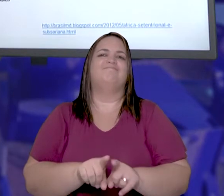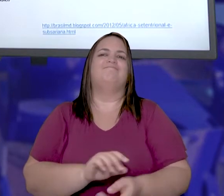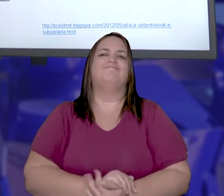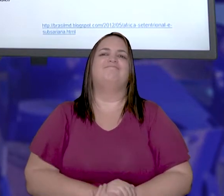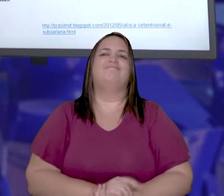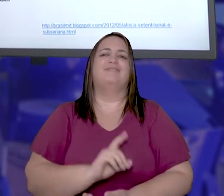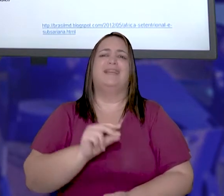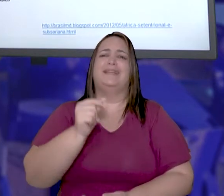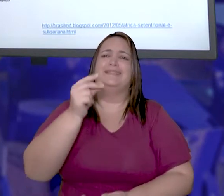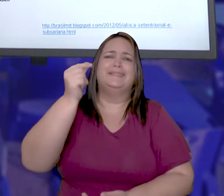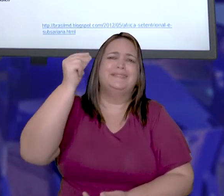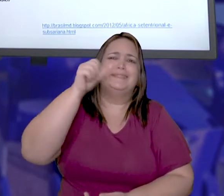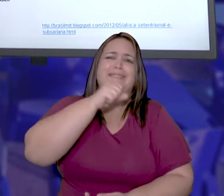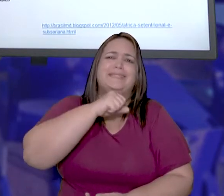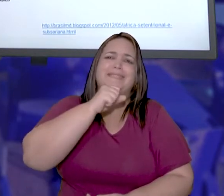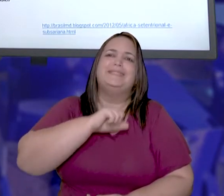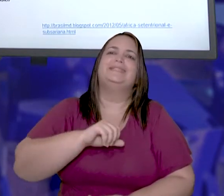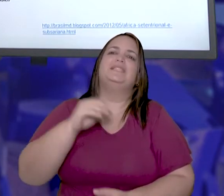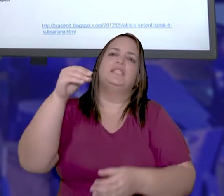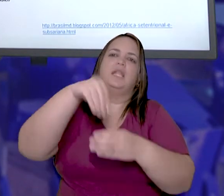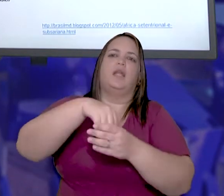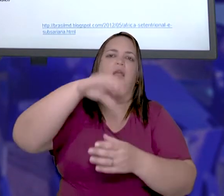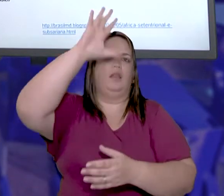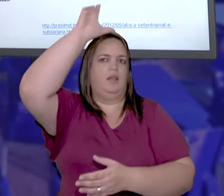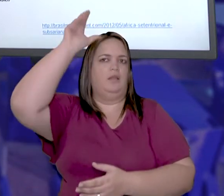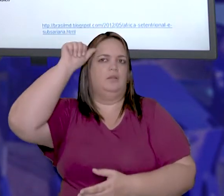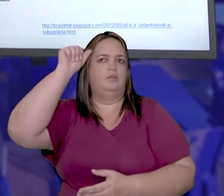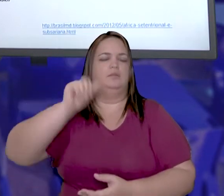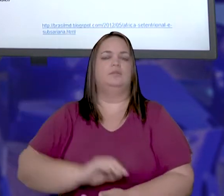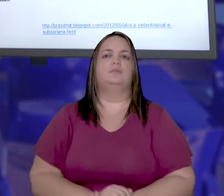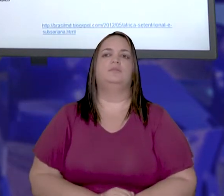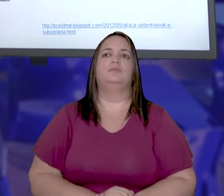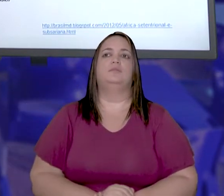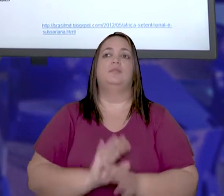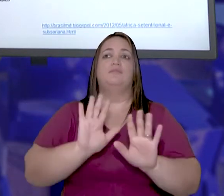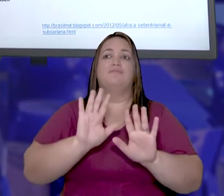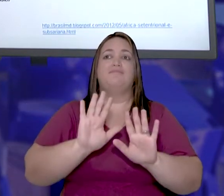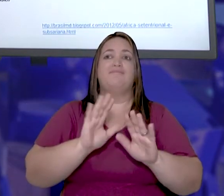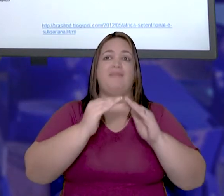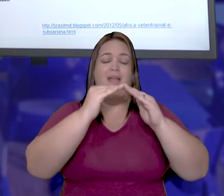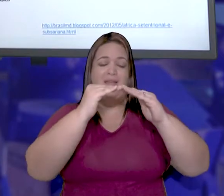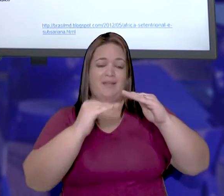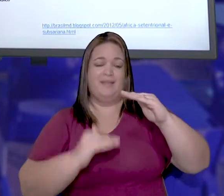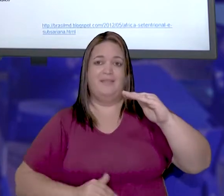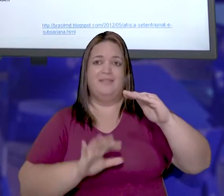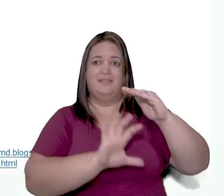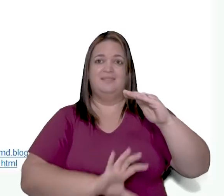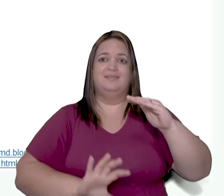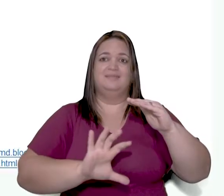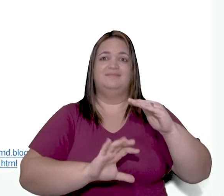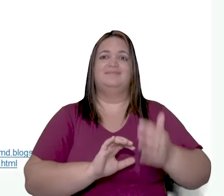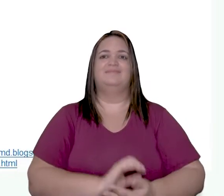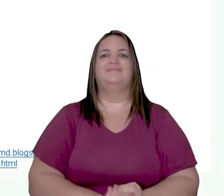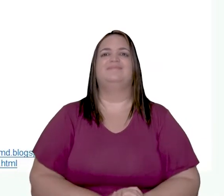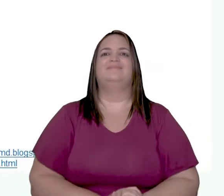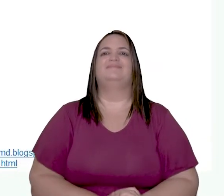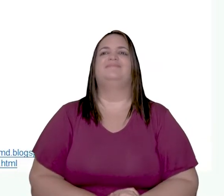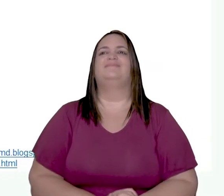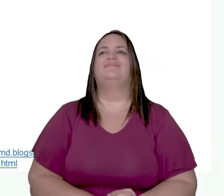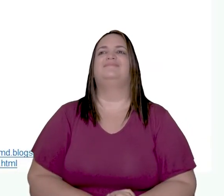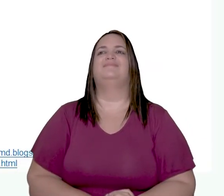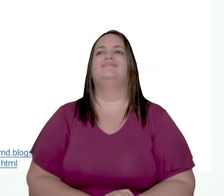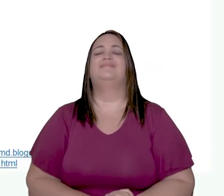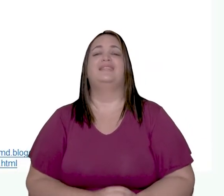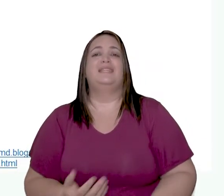influência árabe, a influência islâmica, uma influência milenar dentro desse continente.